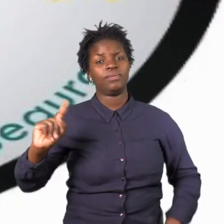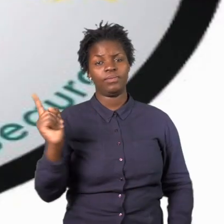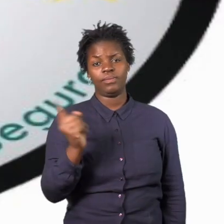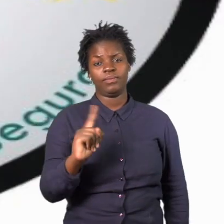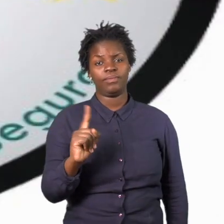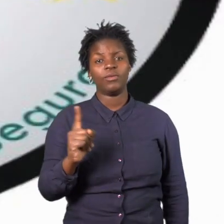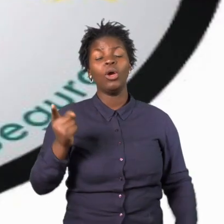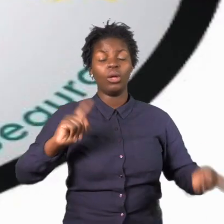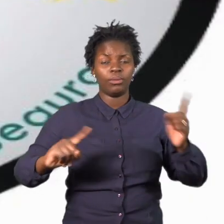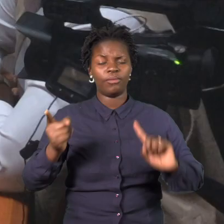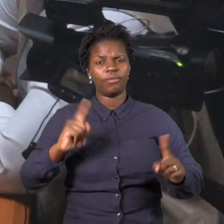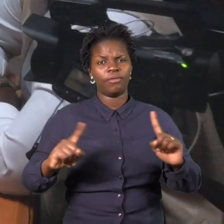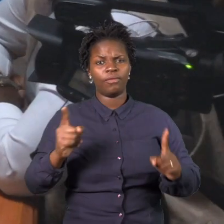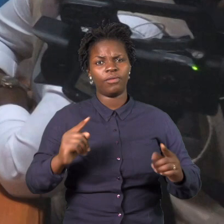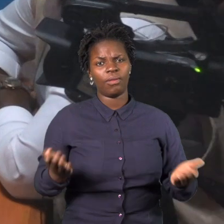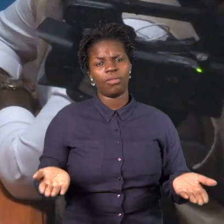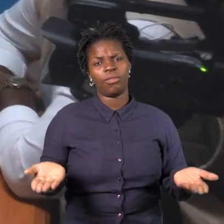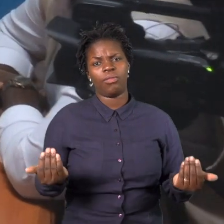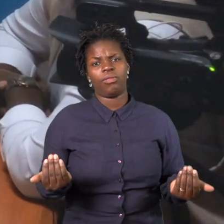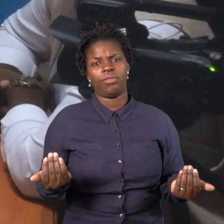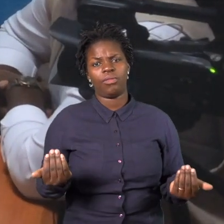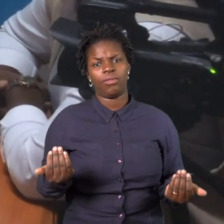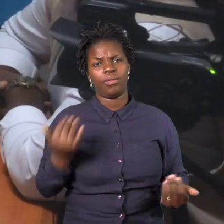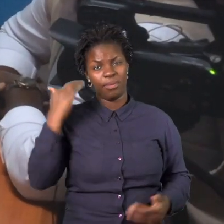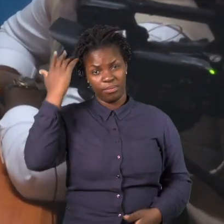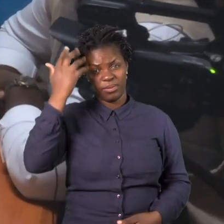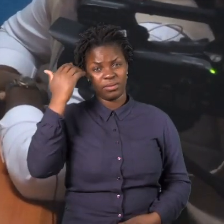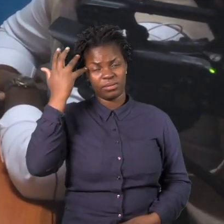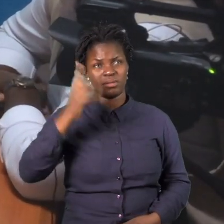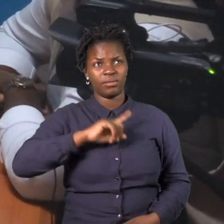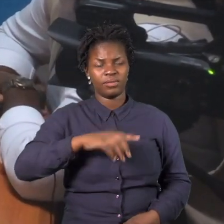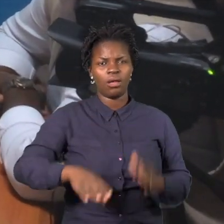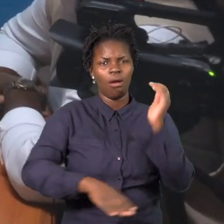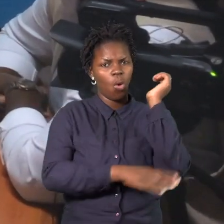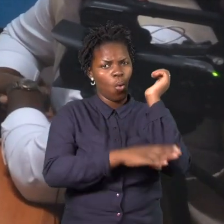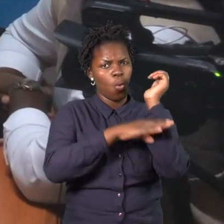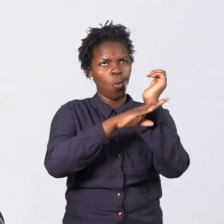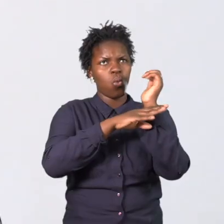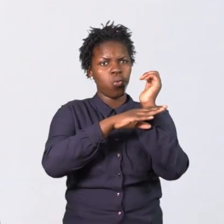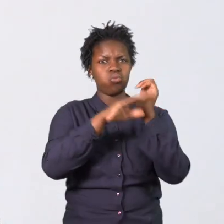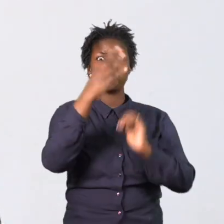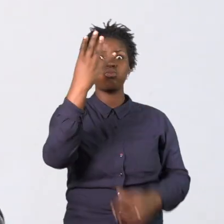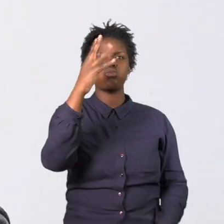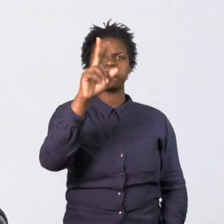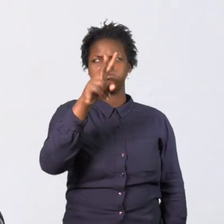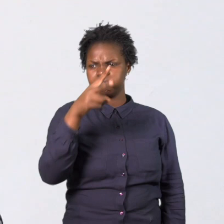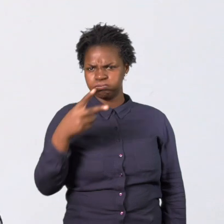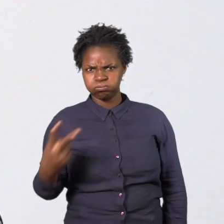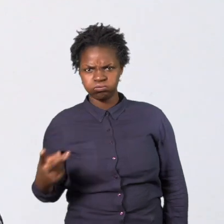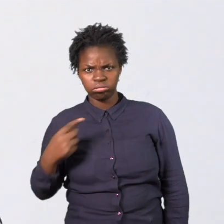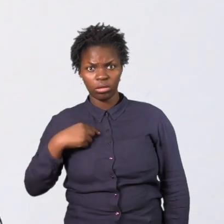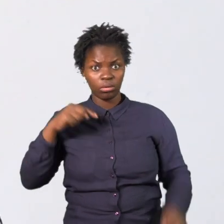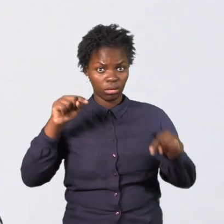Facto que é sustentado por Policartos Andamela, coordenador do Conselho Técnico da Mocetra, que afirma. Os equipamentos de